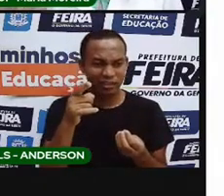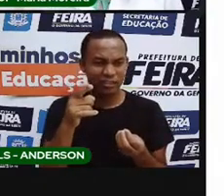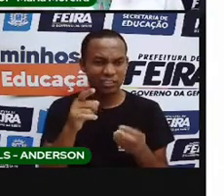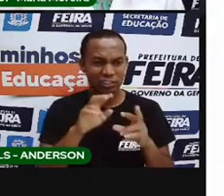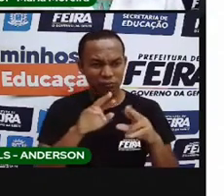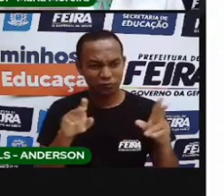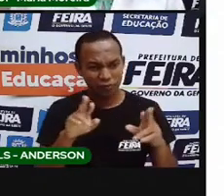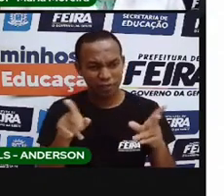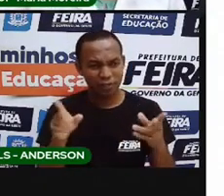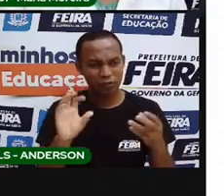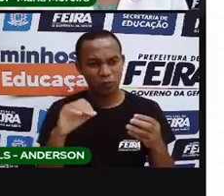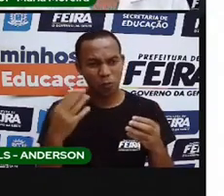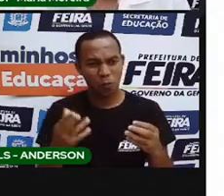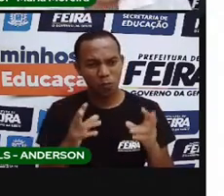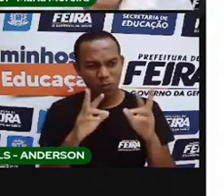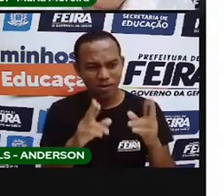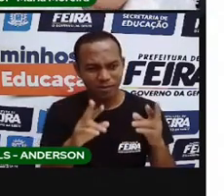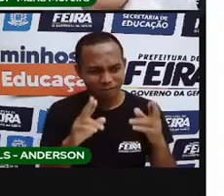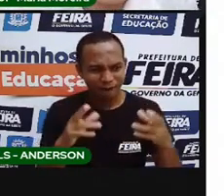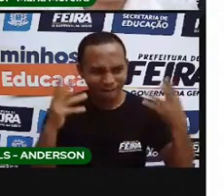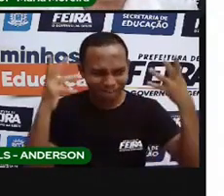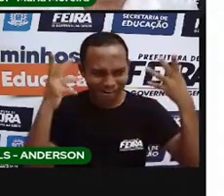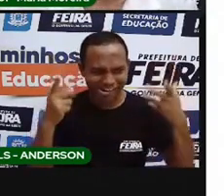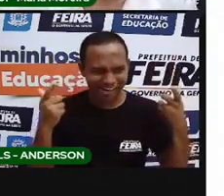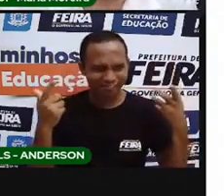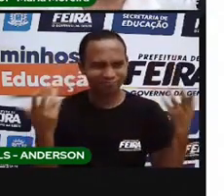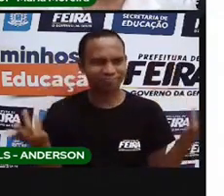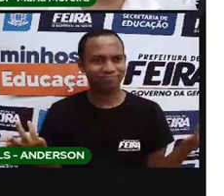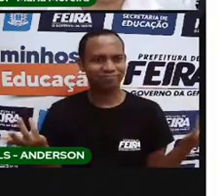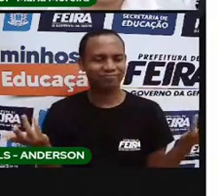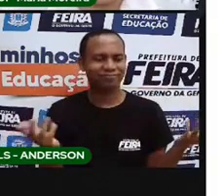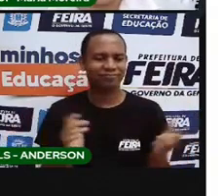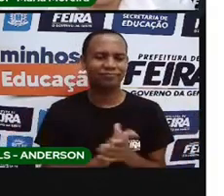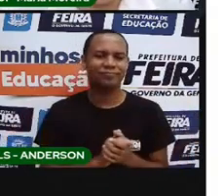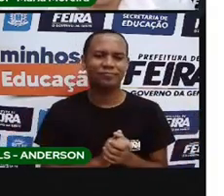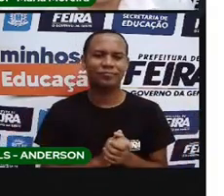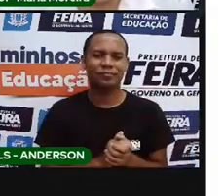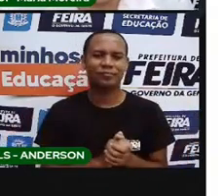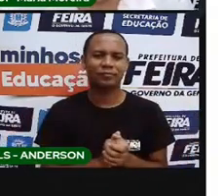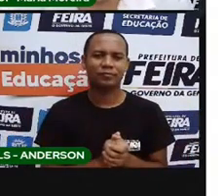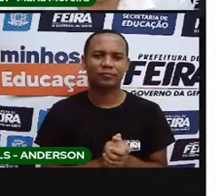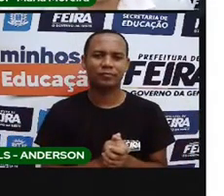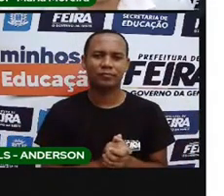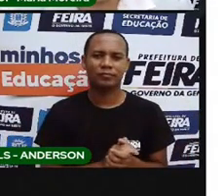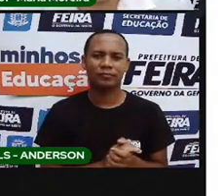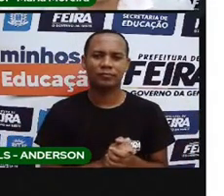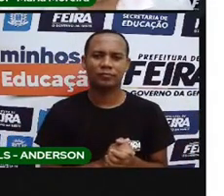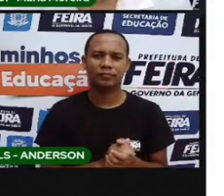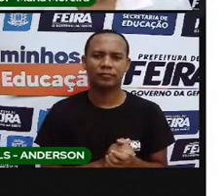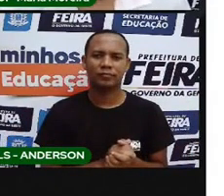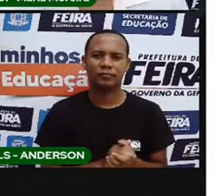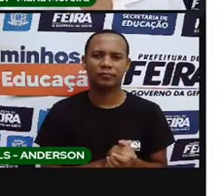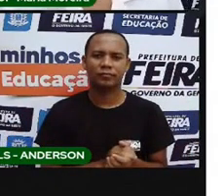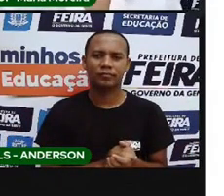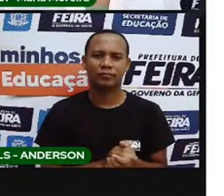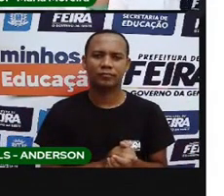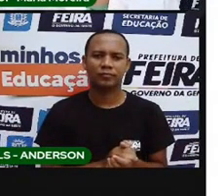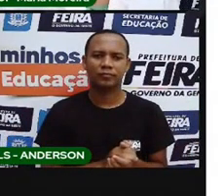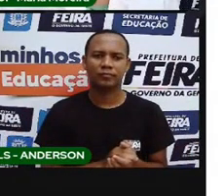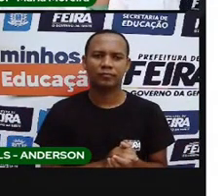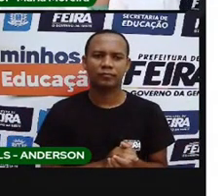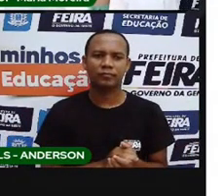indiferentes, que possuíam a cultura diferente? Eu quero a resposta de vocês aqui embaixo, tá? Bom,